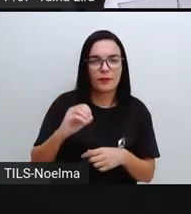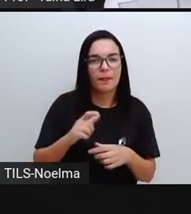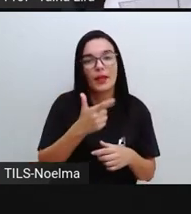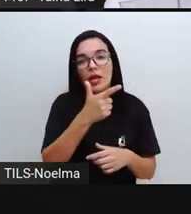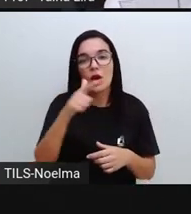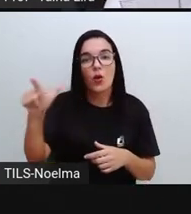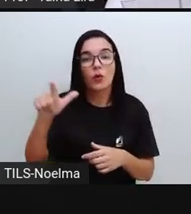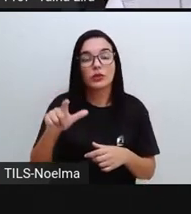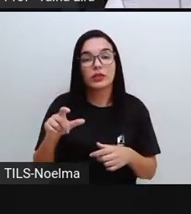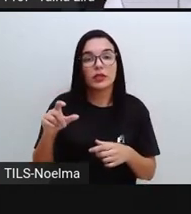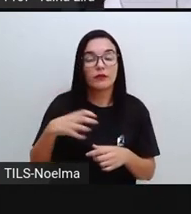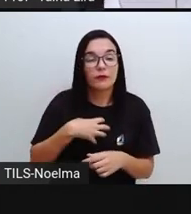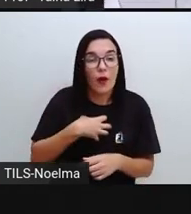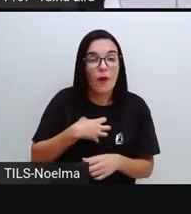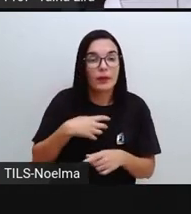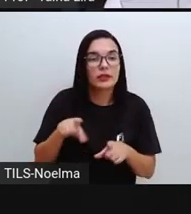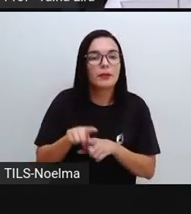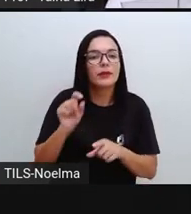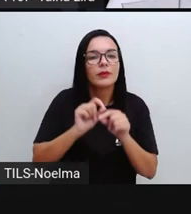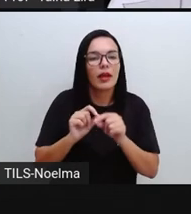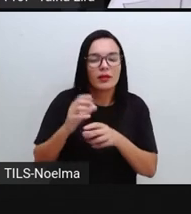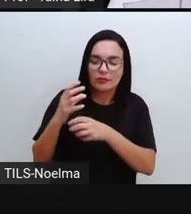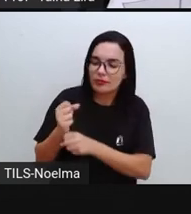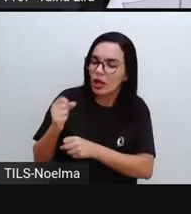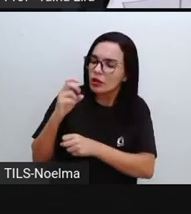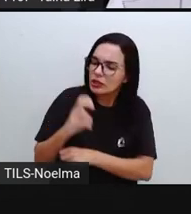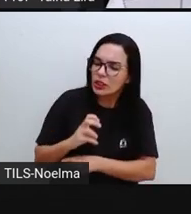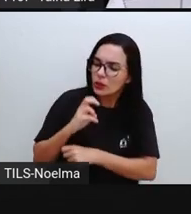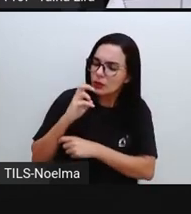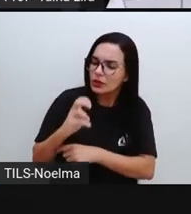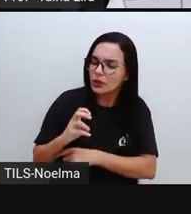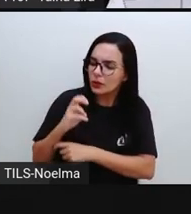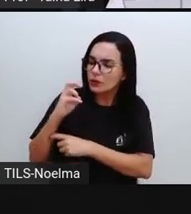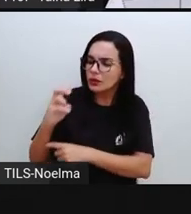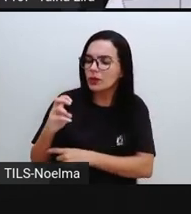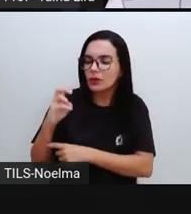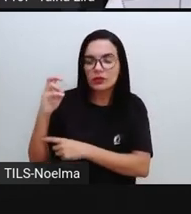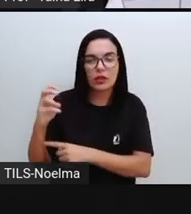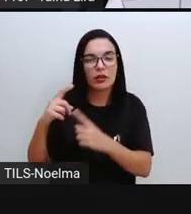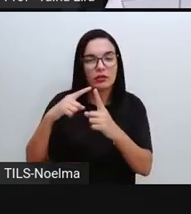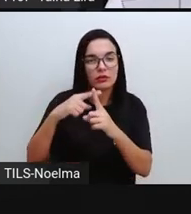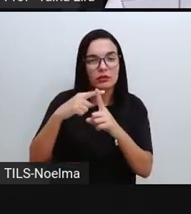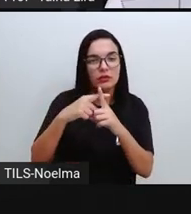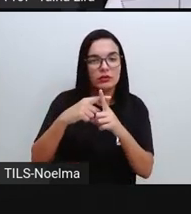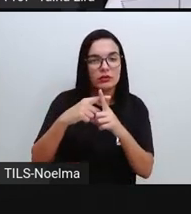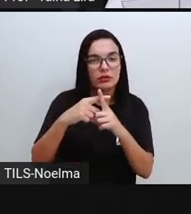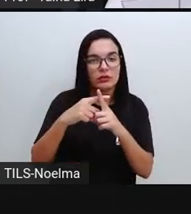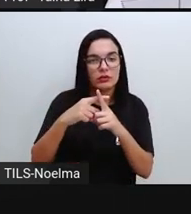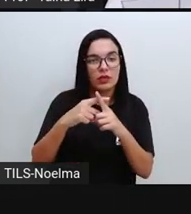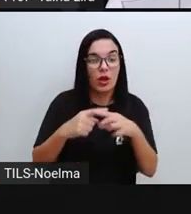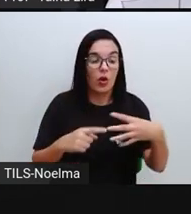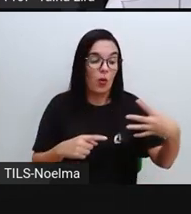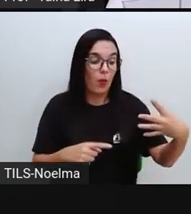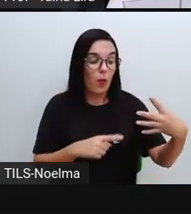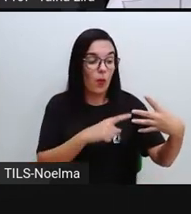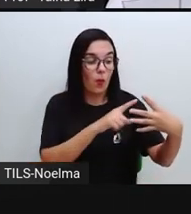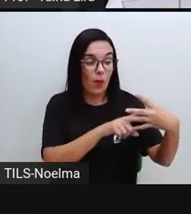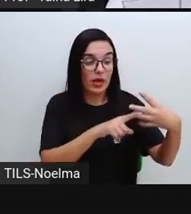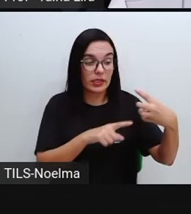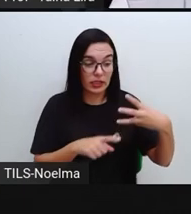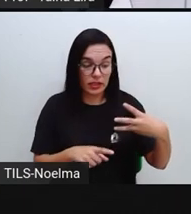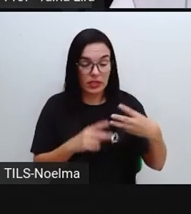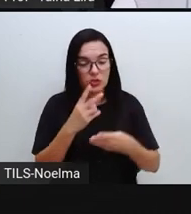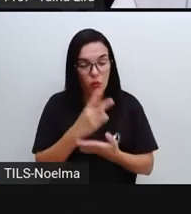estratégia, ó, contar aqui de 5 em 5. Então, eu consegui aqui, ó, eu conservei esse